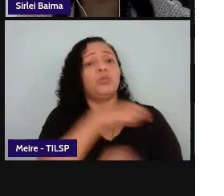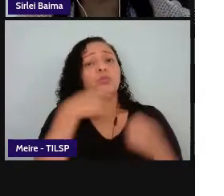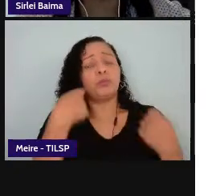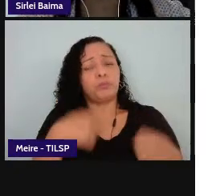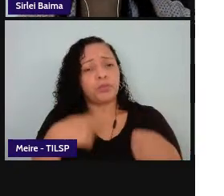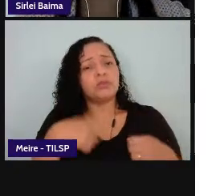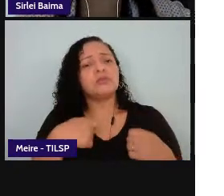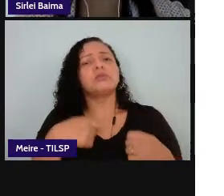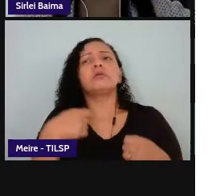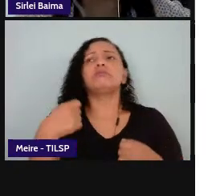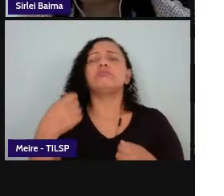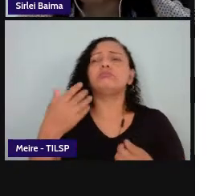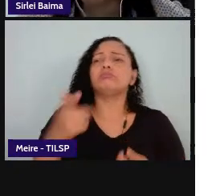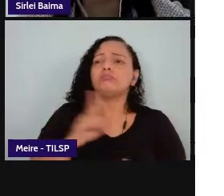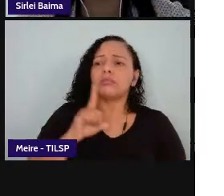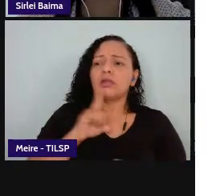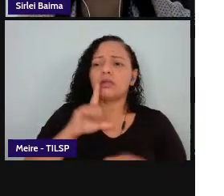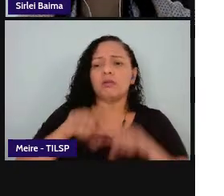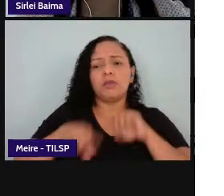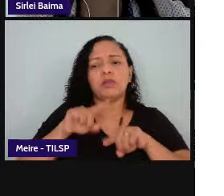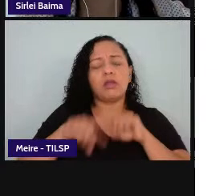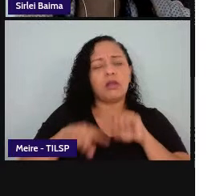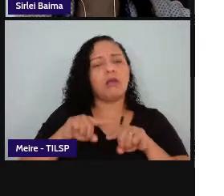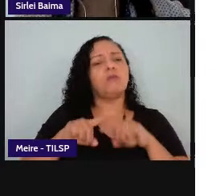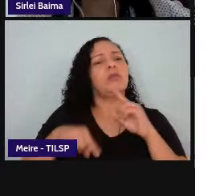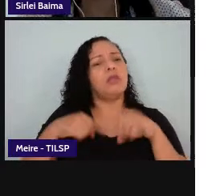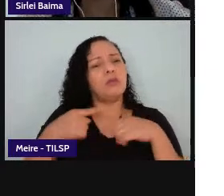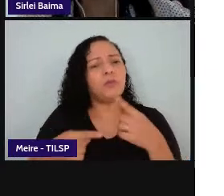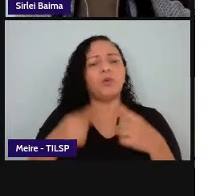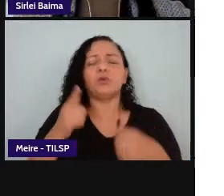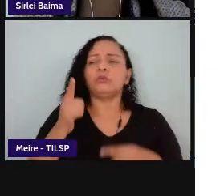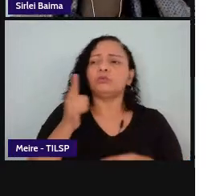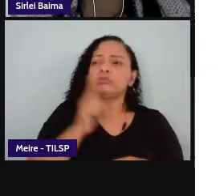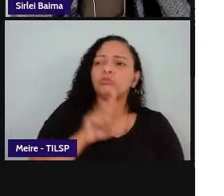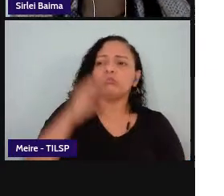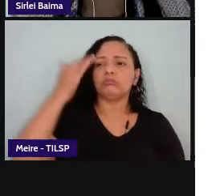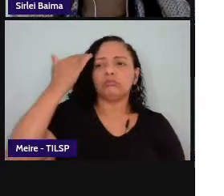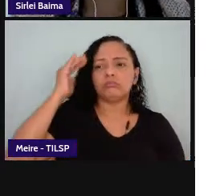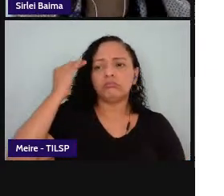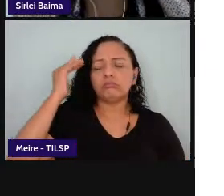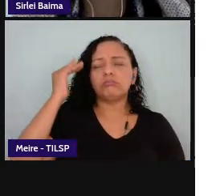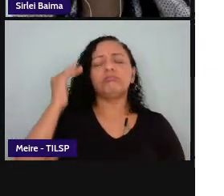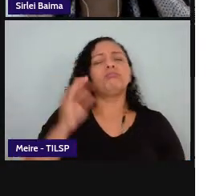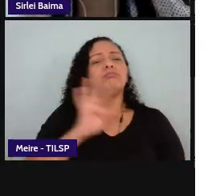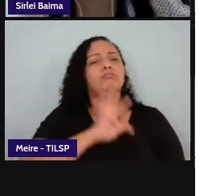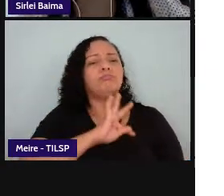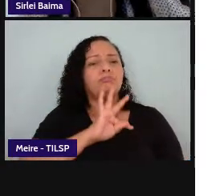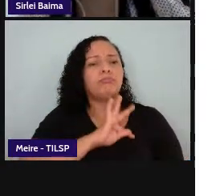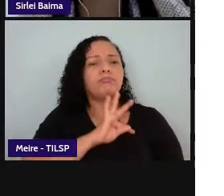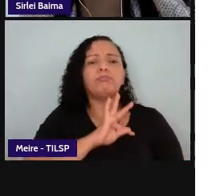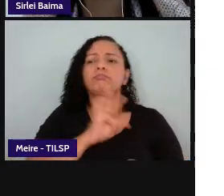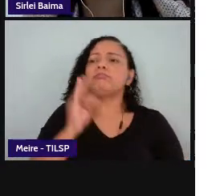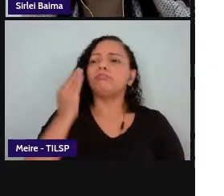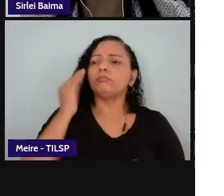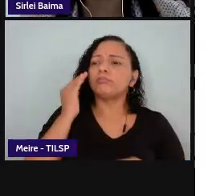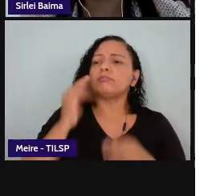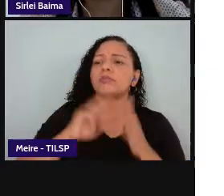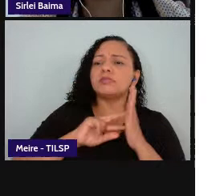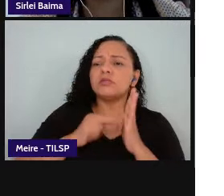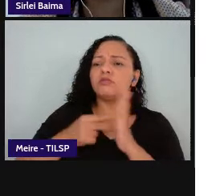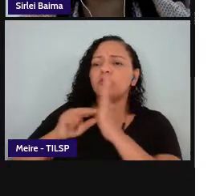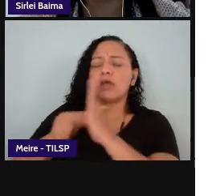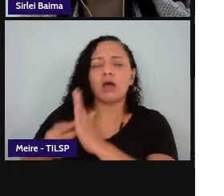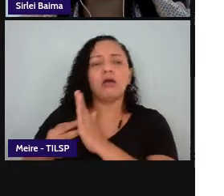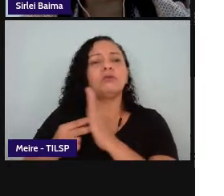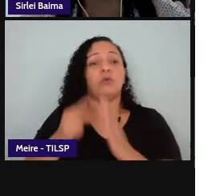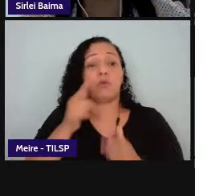compreendendo e dominando técnica e dominando sentido e analisando criticamente para que ele possa também ser